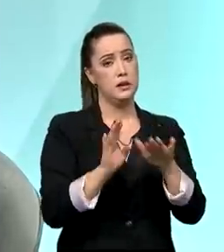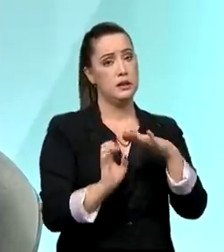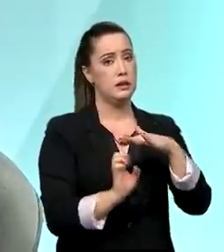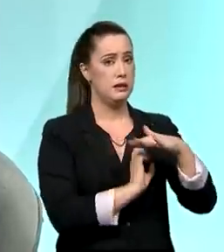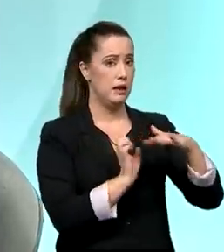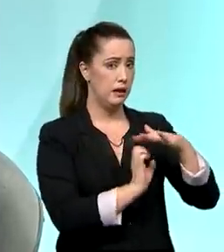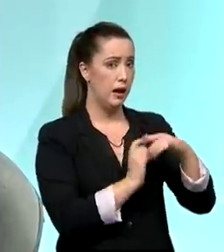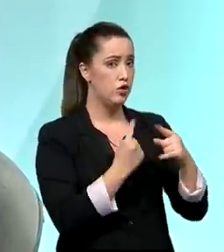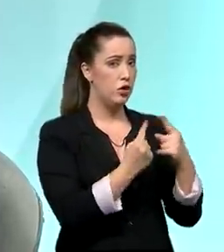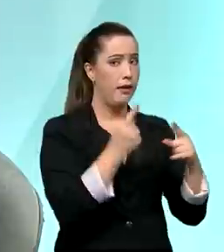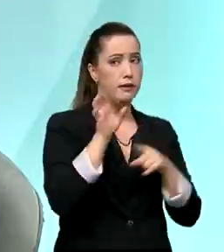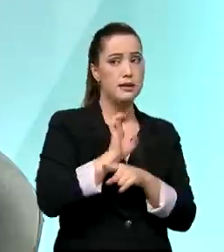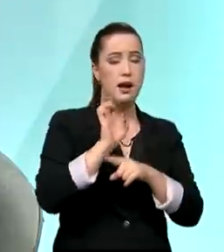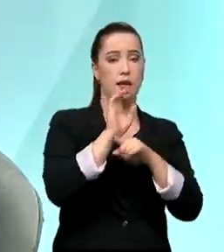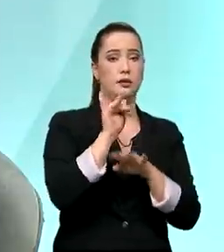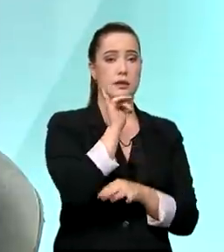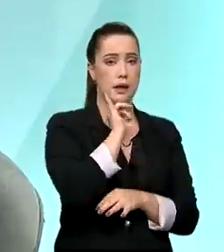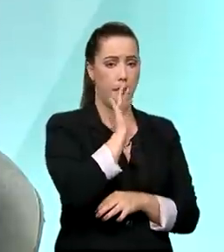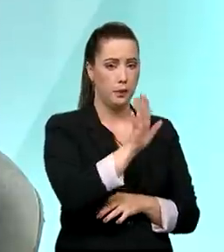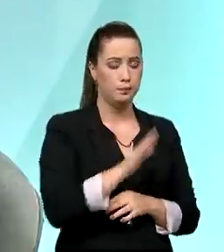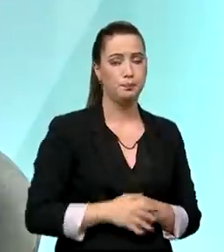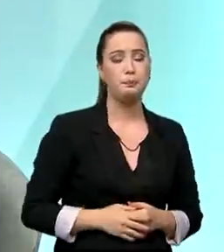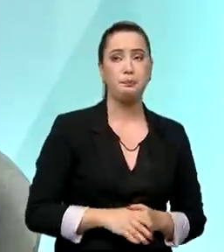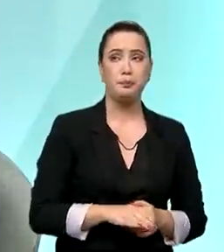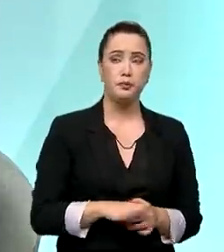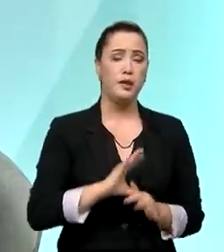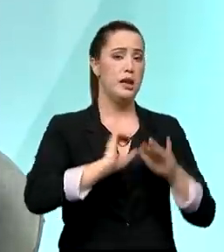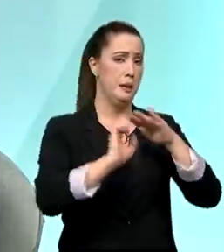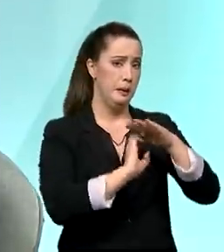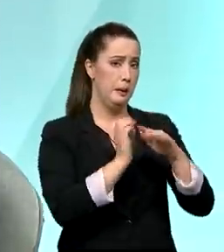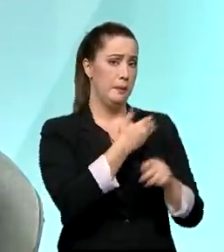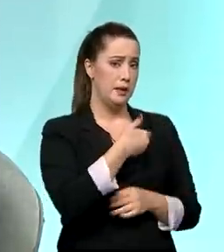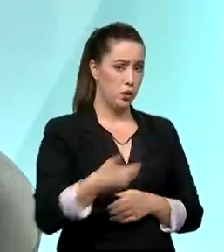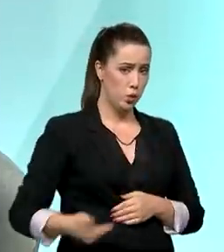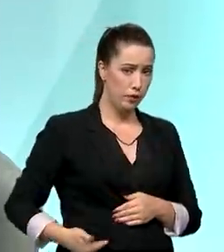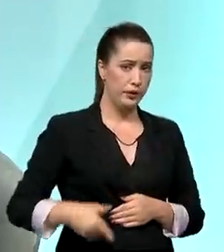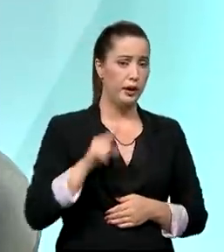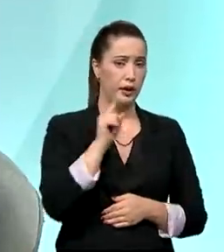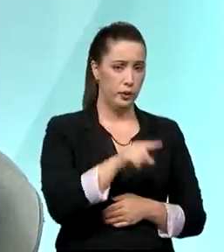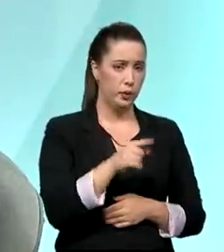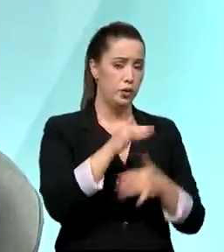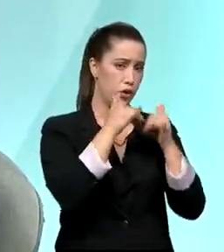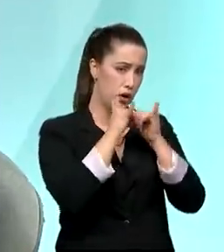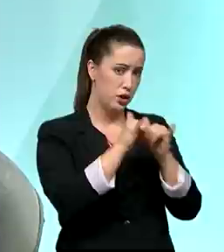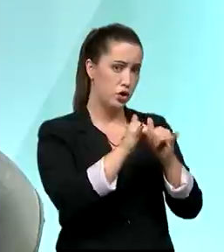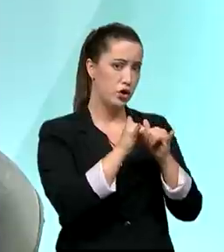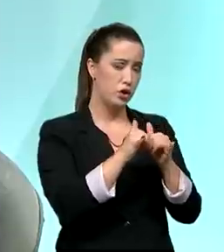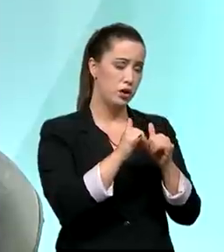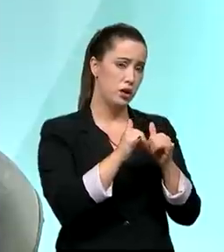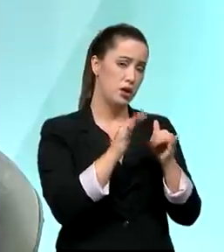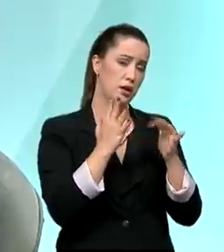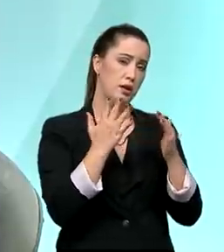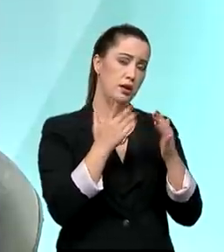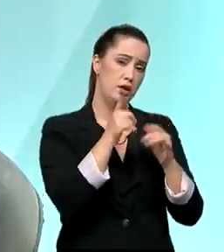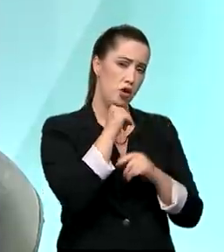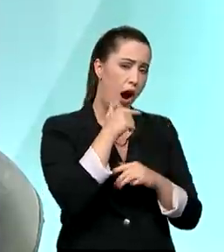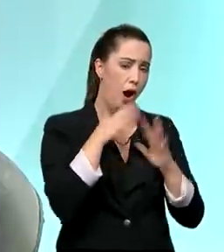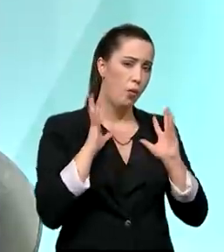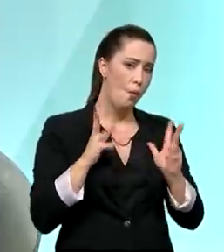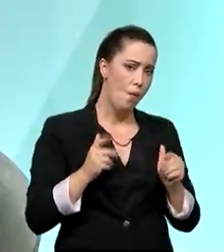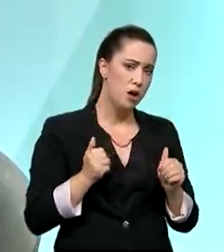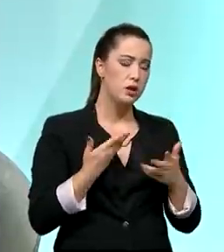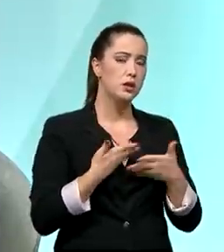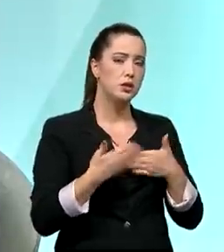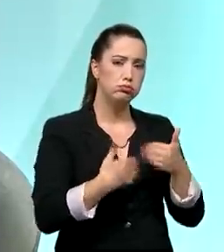estaduais. Então, quando você pega as estatais de energia elétrica e de saneamento, 60%, 70%